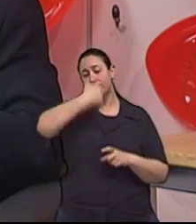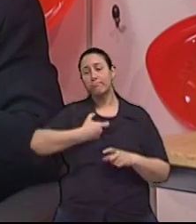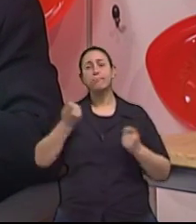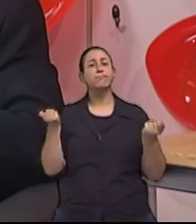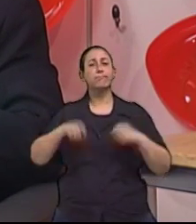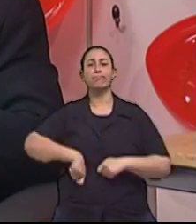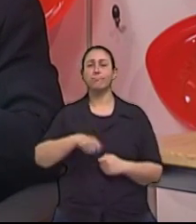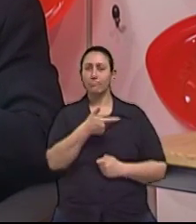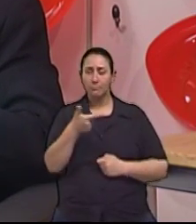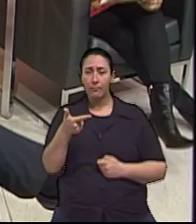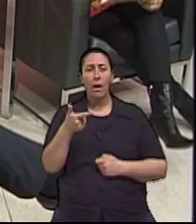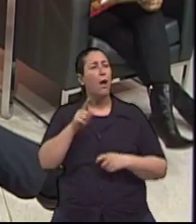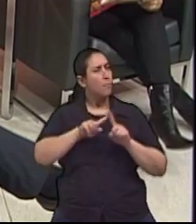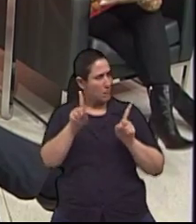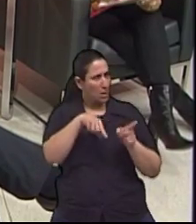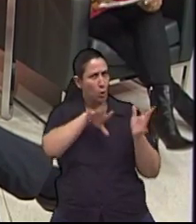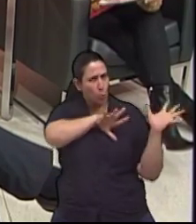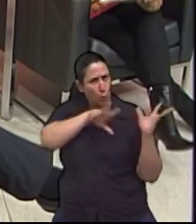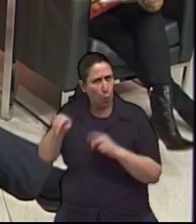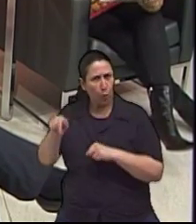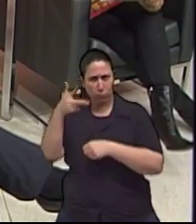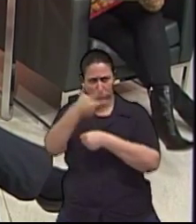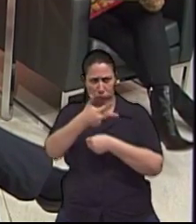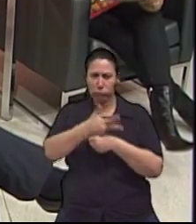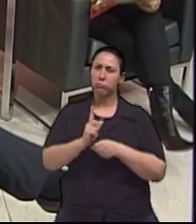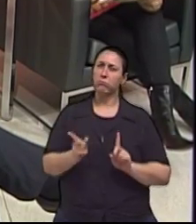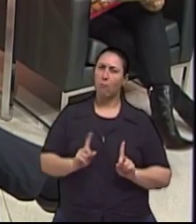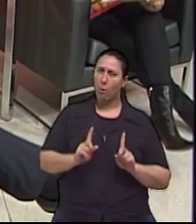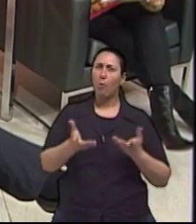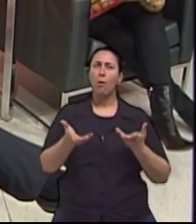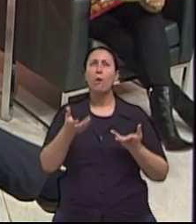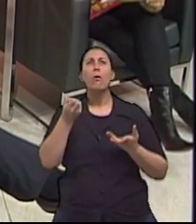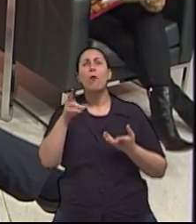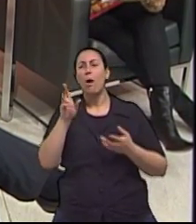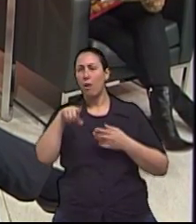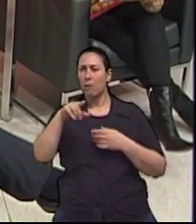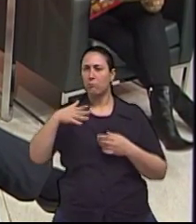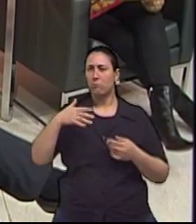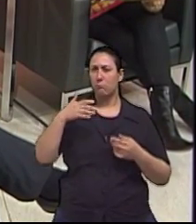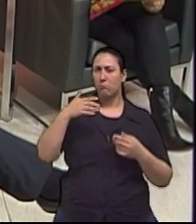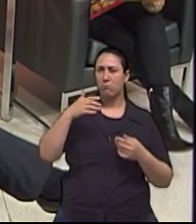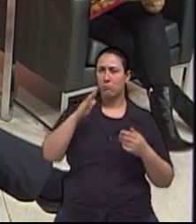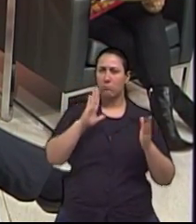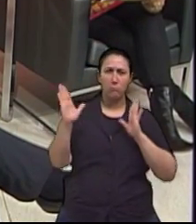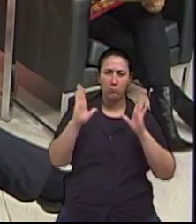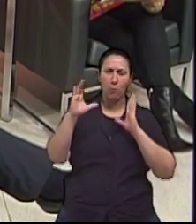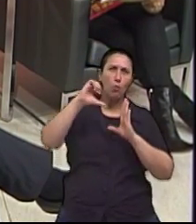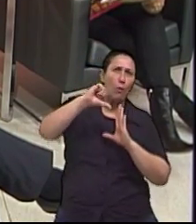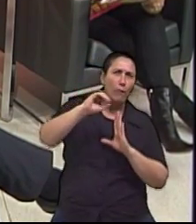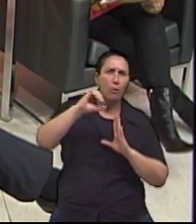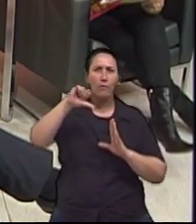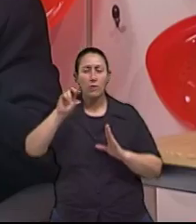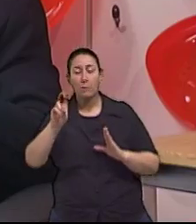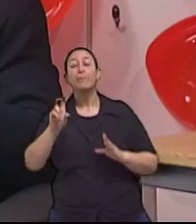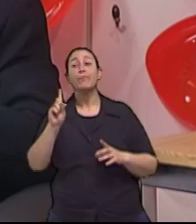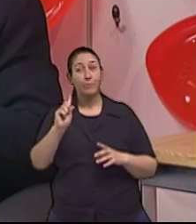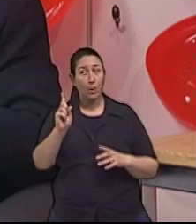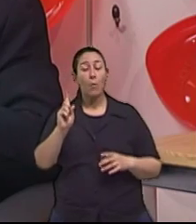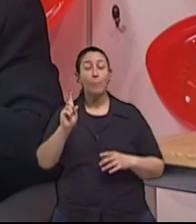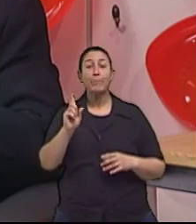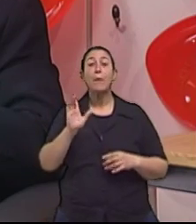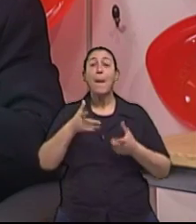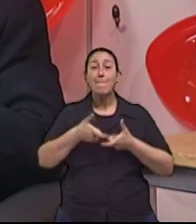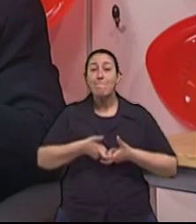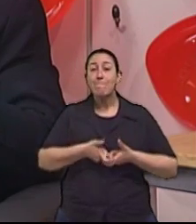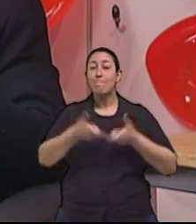Mas isto não são todos os idosos e nem todos os de 90 ou 95. De forma alguma. Existem mais da metade